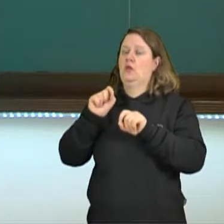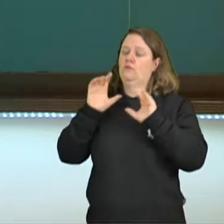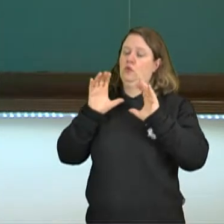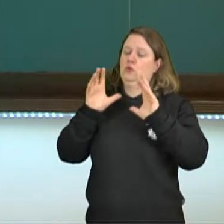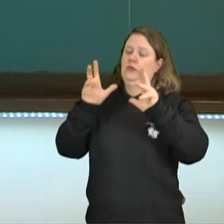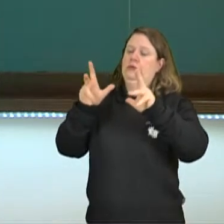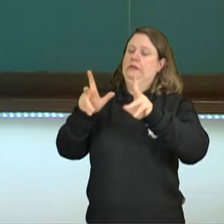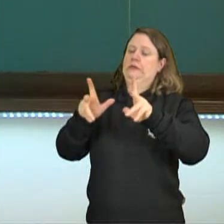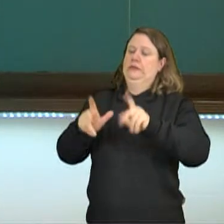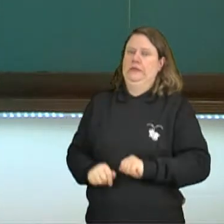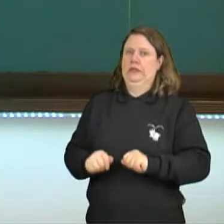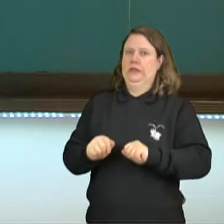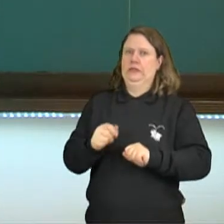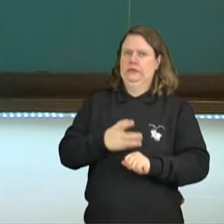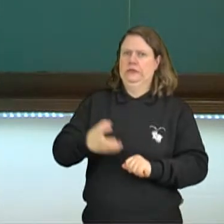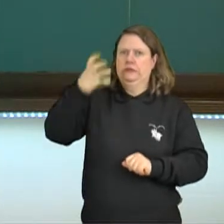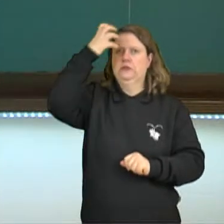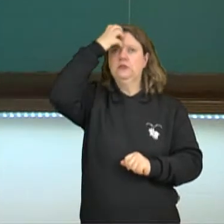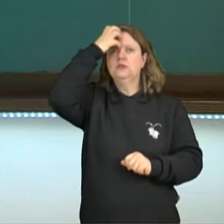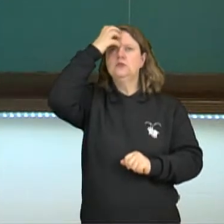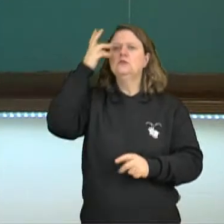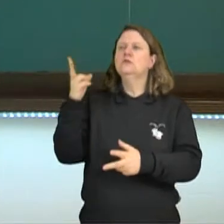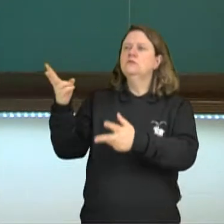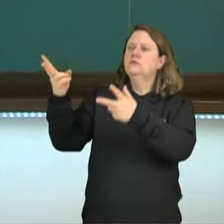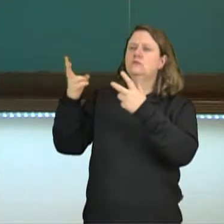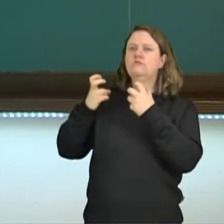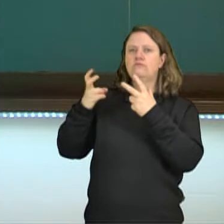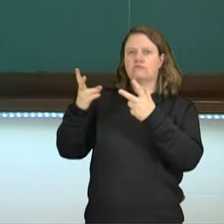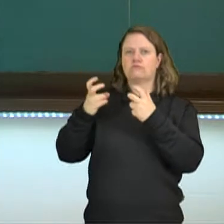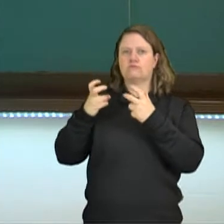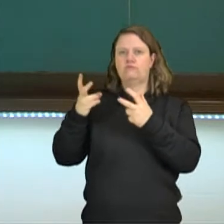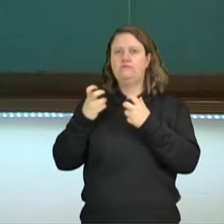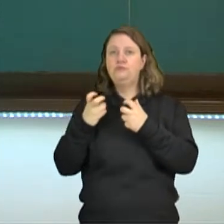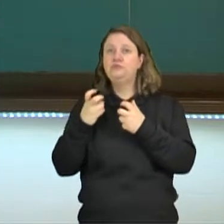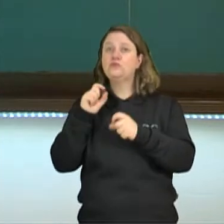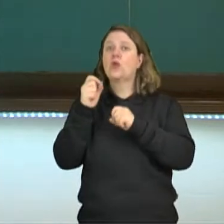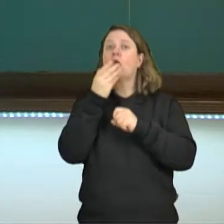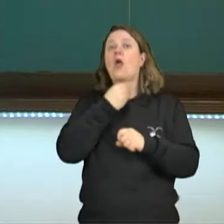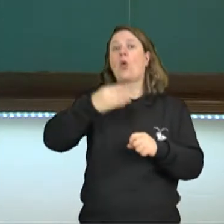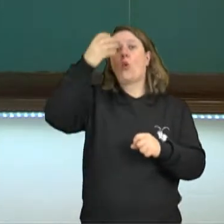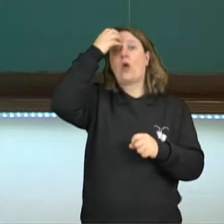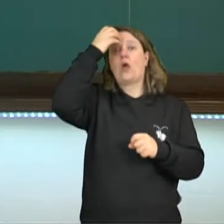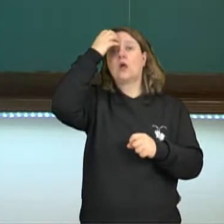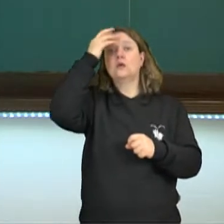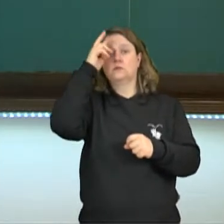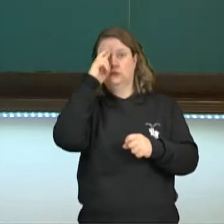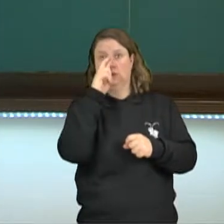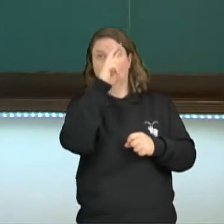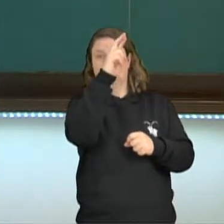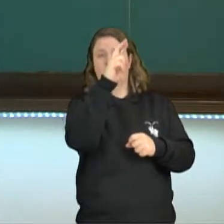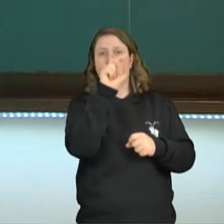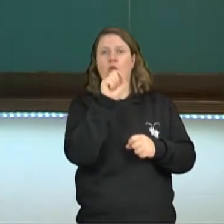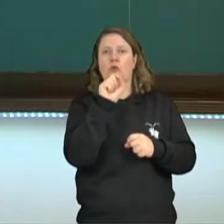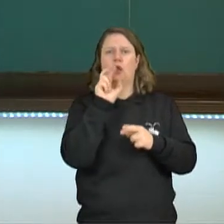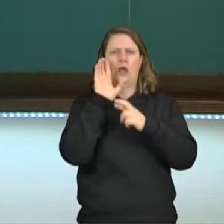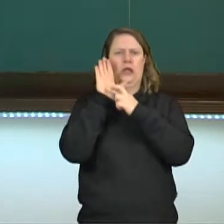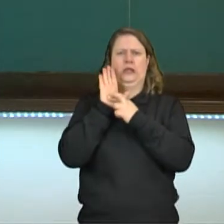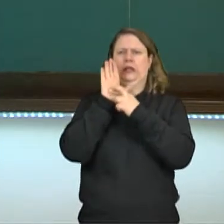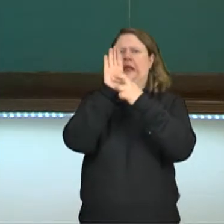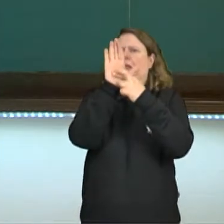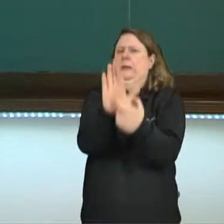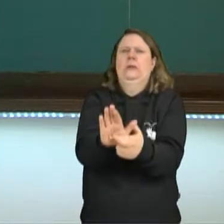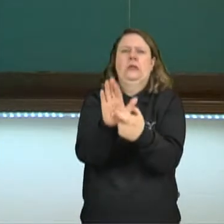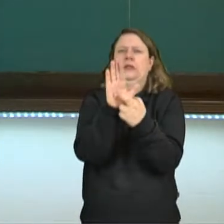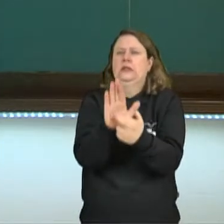Império Romano, essa percepção de que os reis, os senhores feudais, eram praticamente representantes